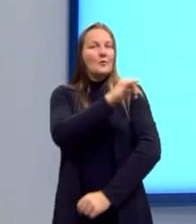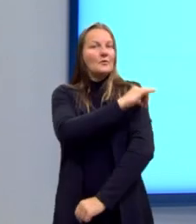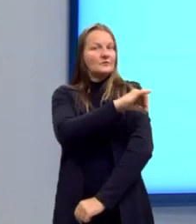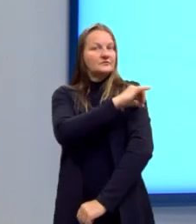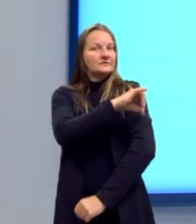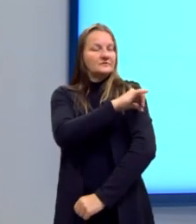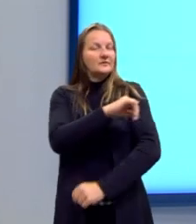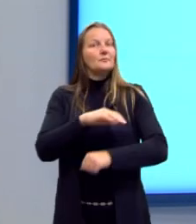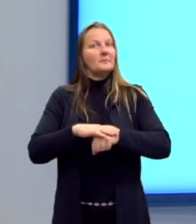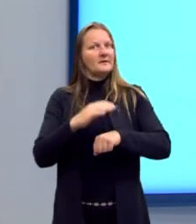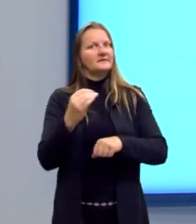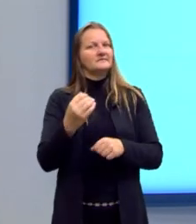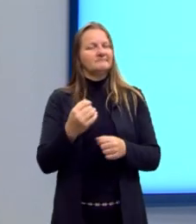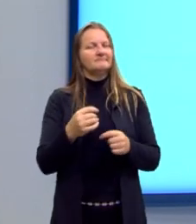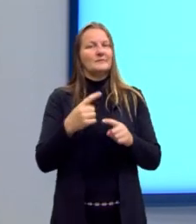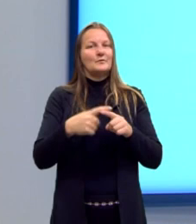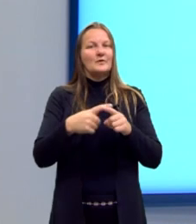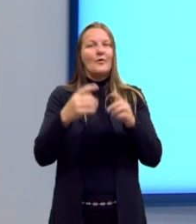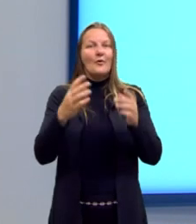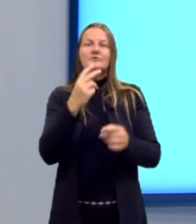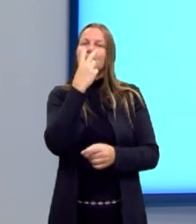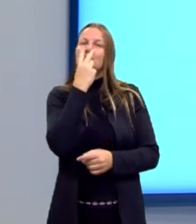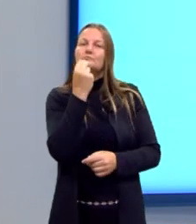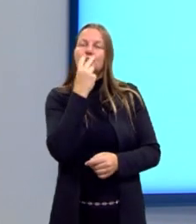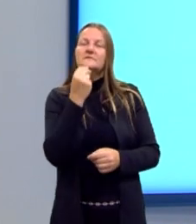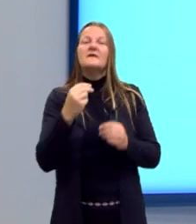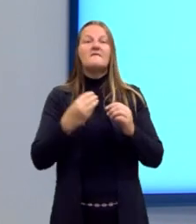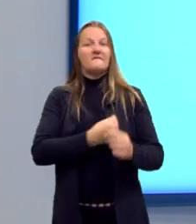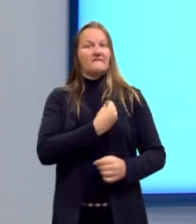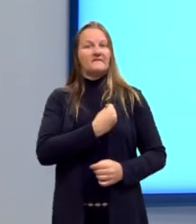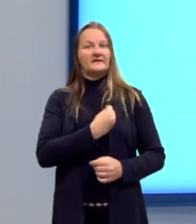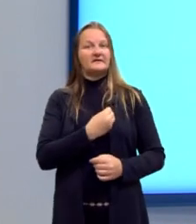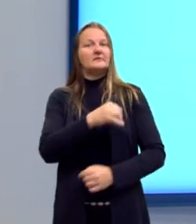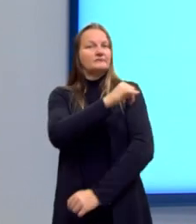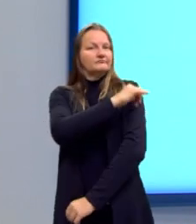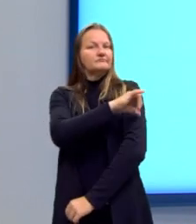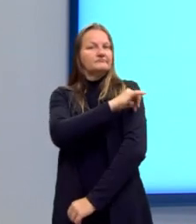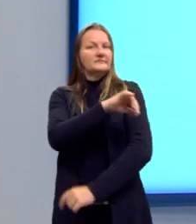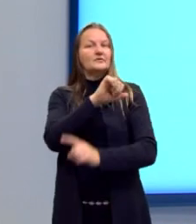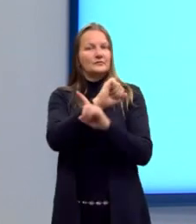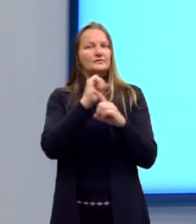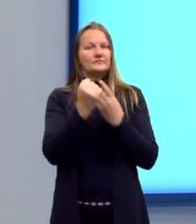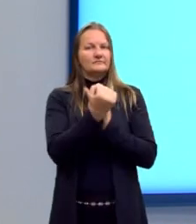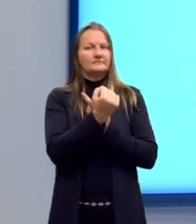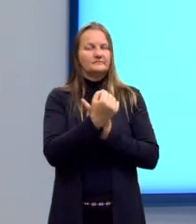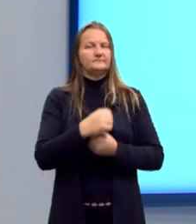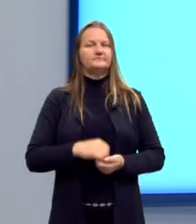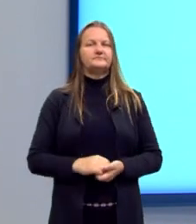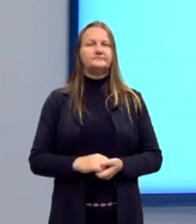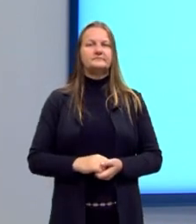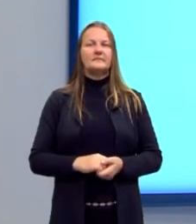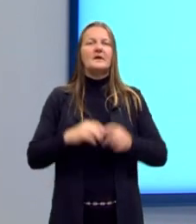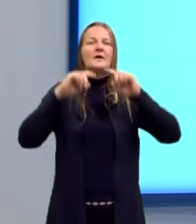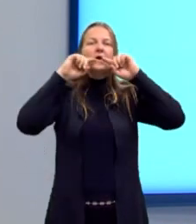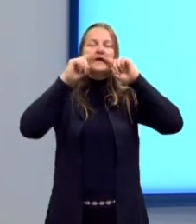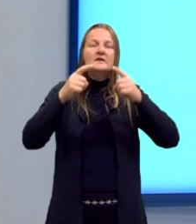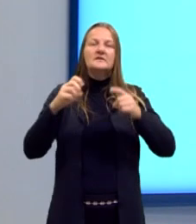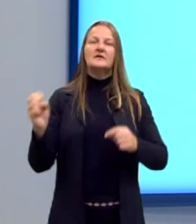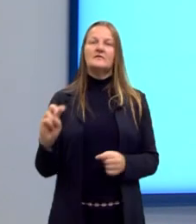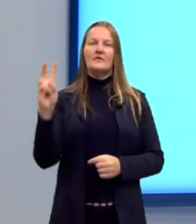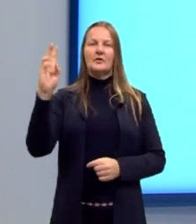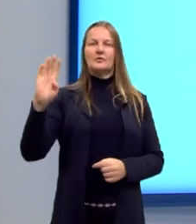Porque nós vamos destacar hoje Machado de Assis. E o Machado de Assis falava muito sobre a sociedade carioca. Crítica aos valores